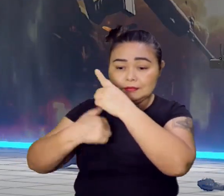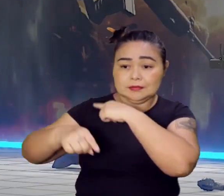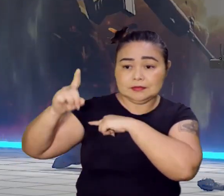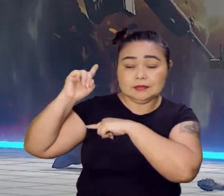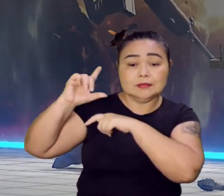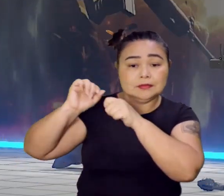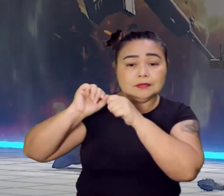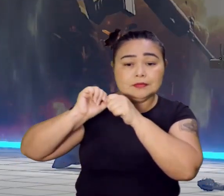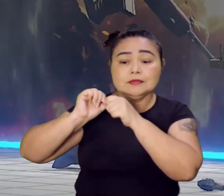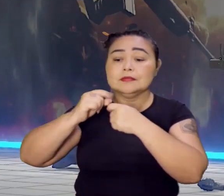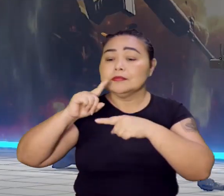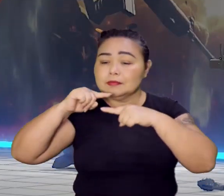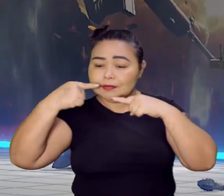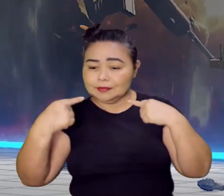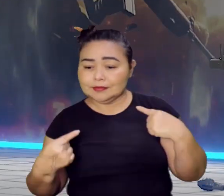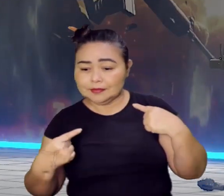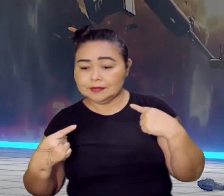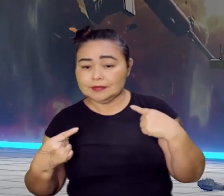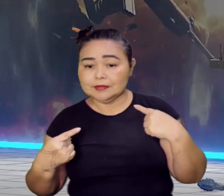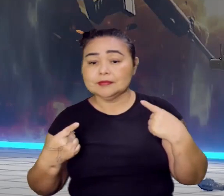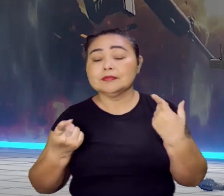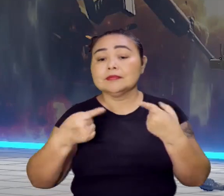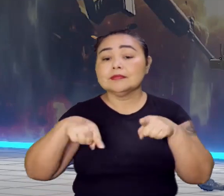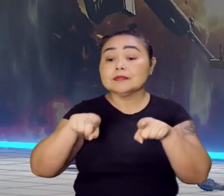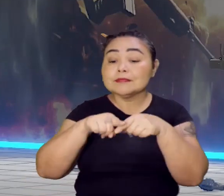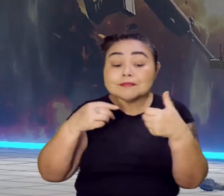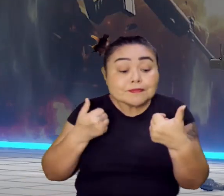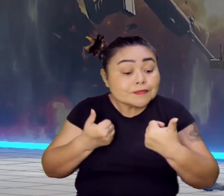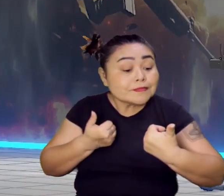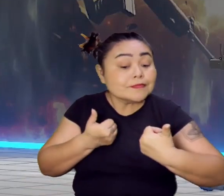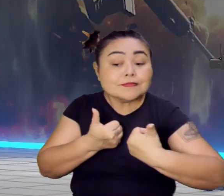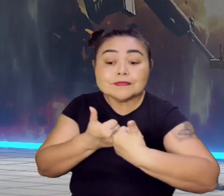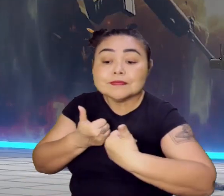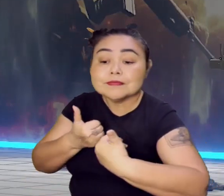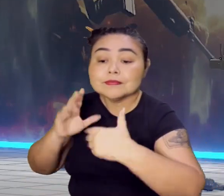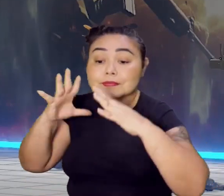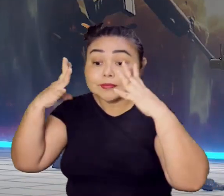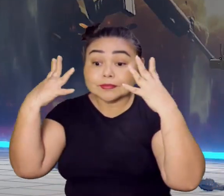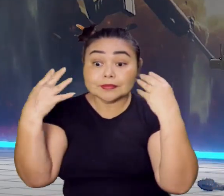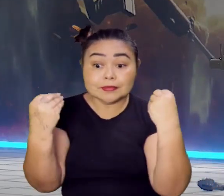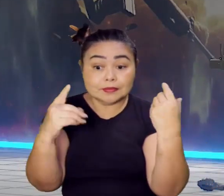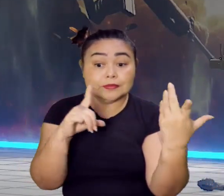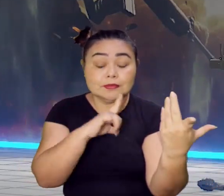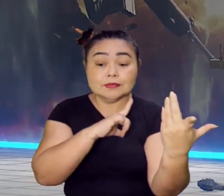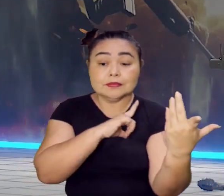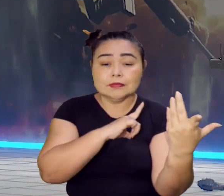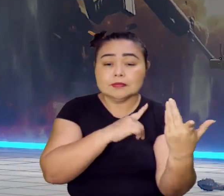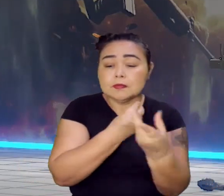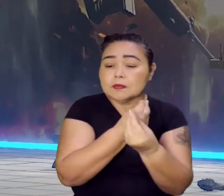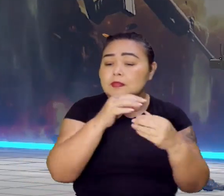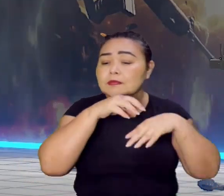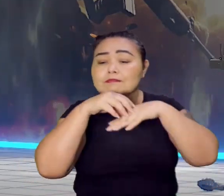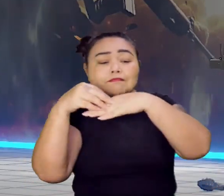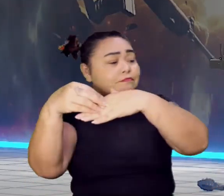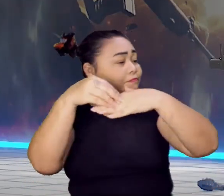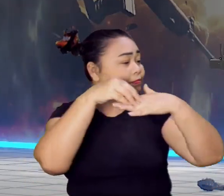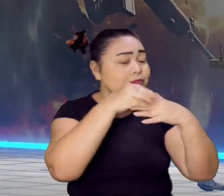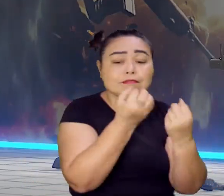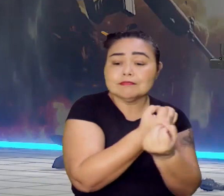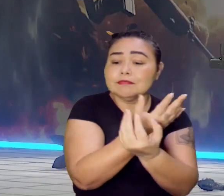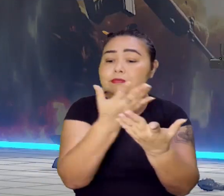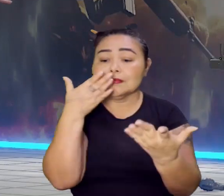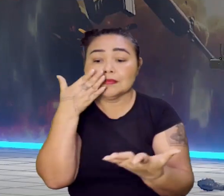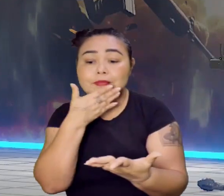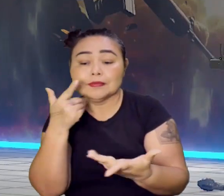sobre a produção do açúcar e sobre a aproximação que a Holanda tinha no refino, transporte e distribuição de